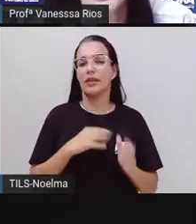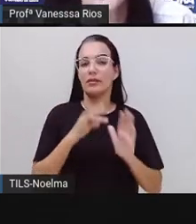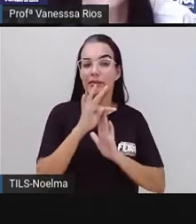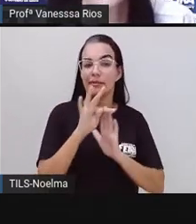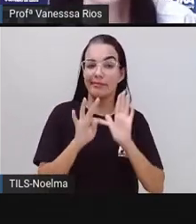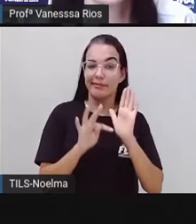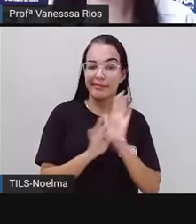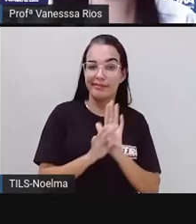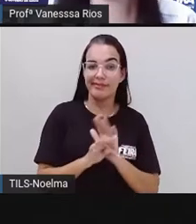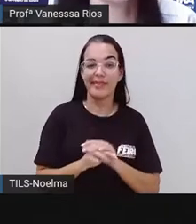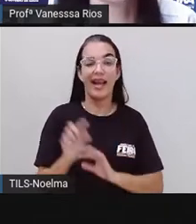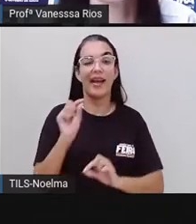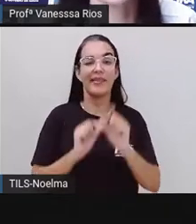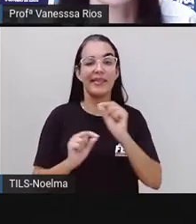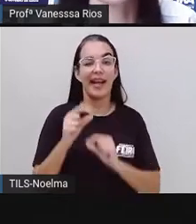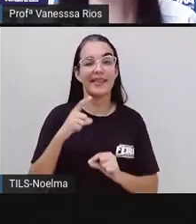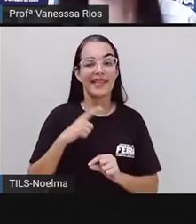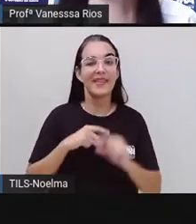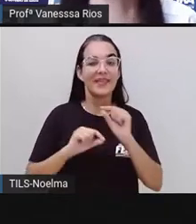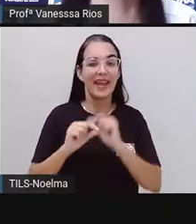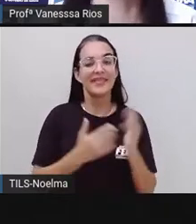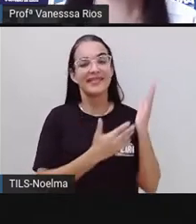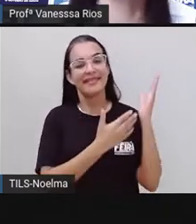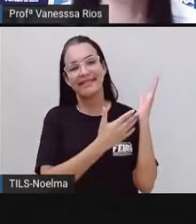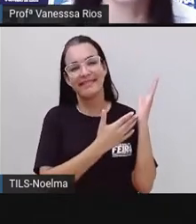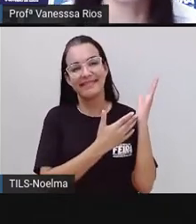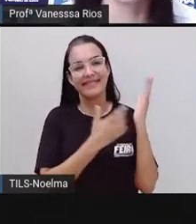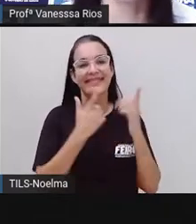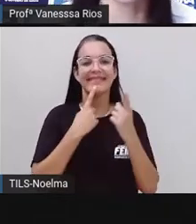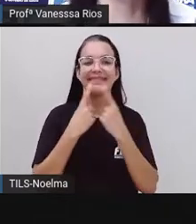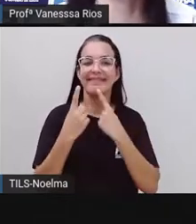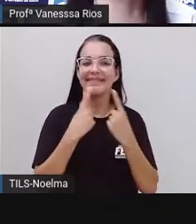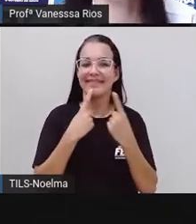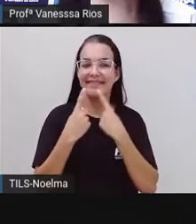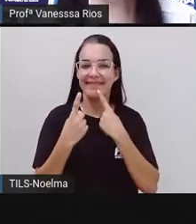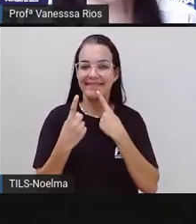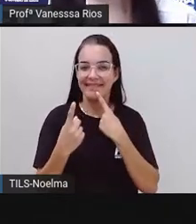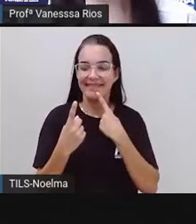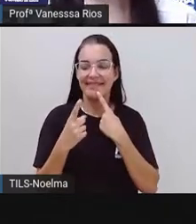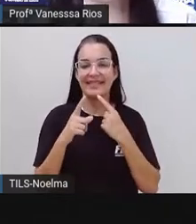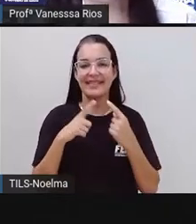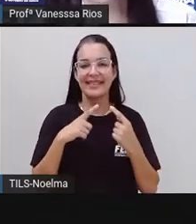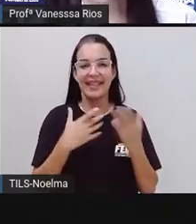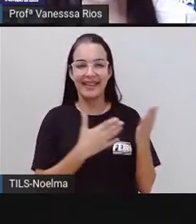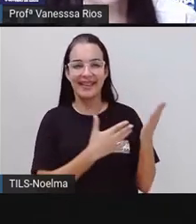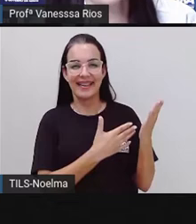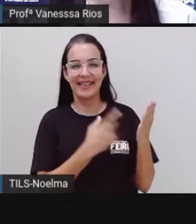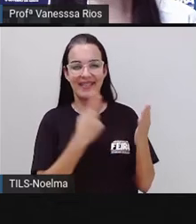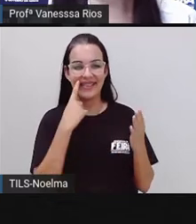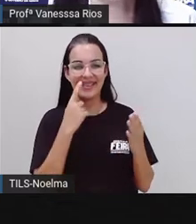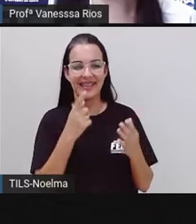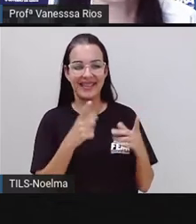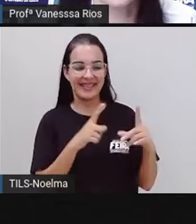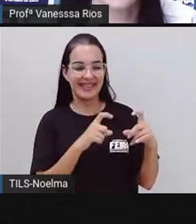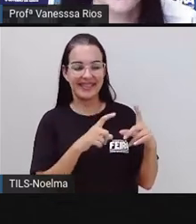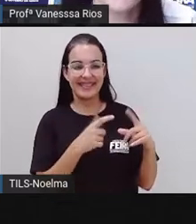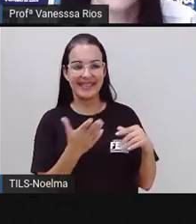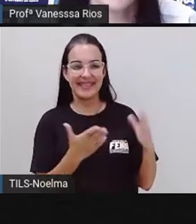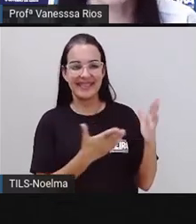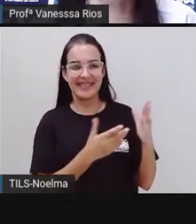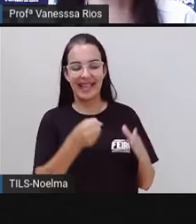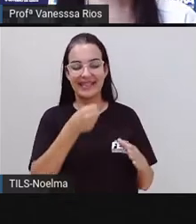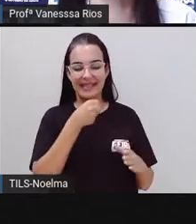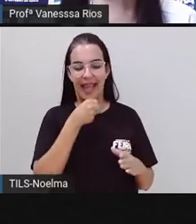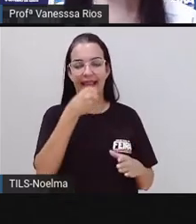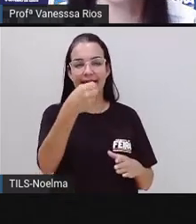jornalísticos, a gente tem justamente a entrevista. E essa imagenzinha que a Pro colocou aí não foi à toa, não é?